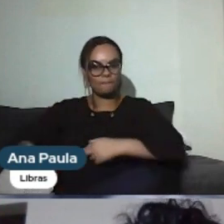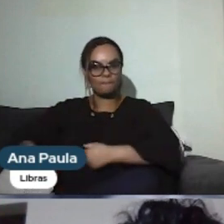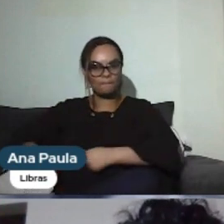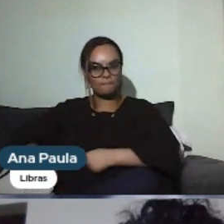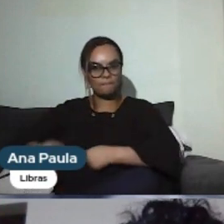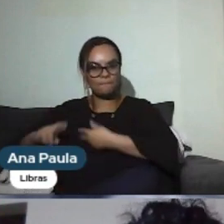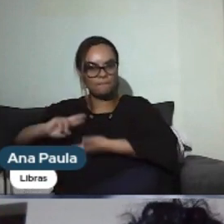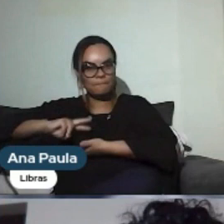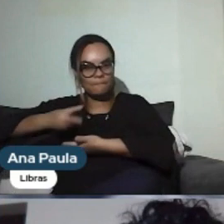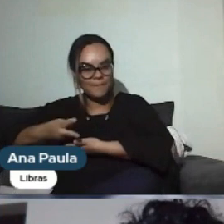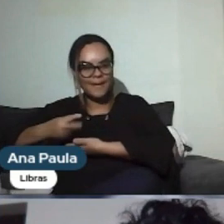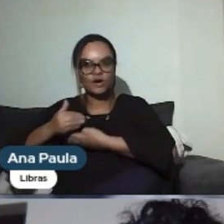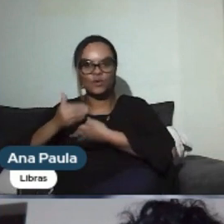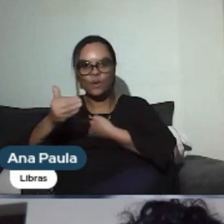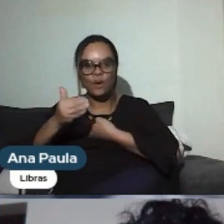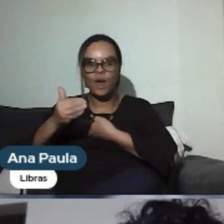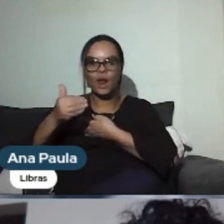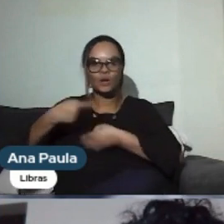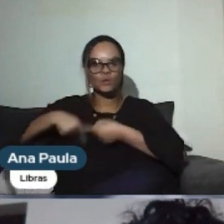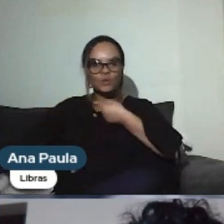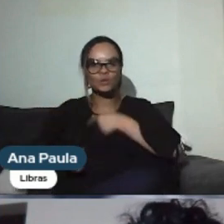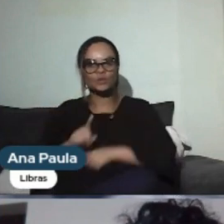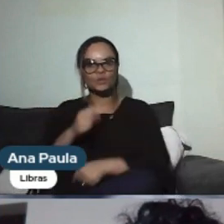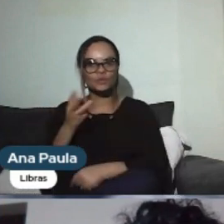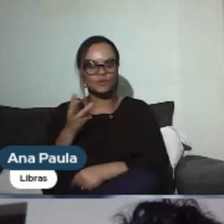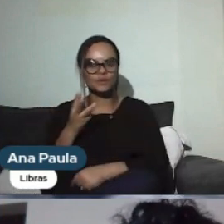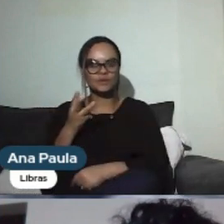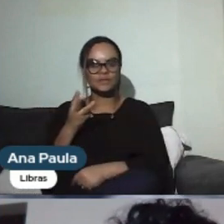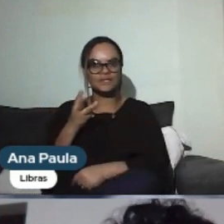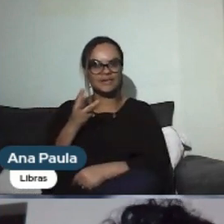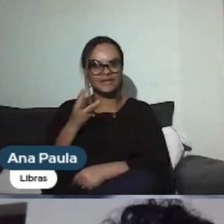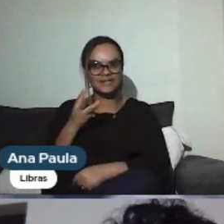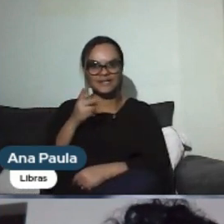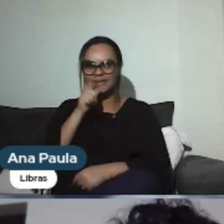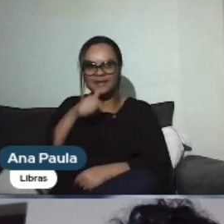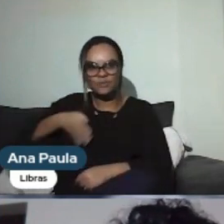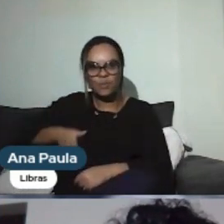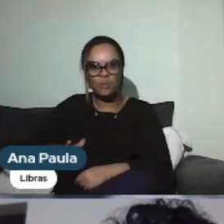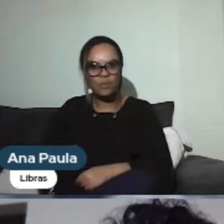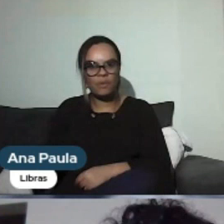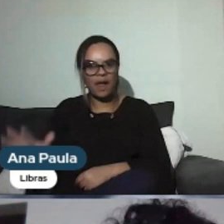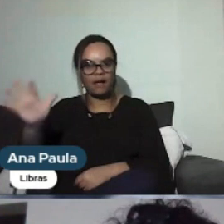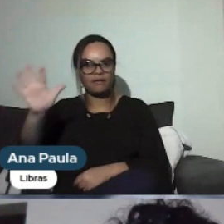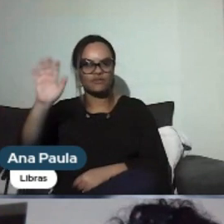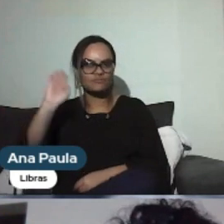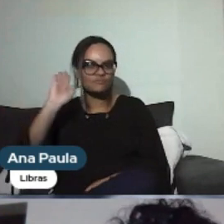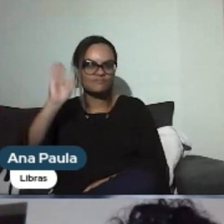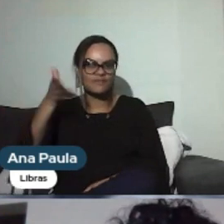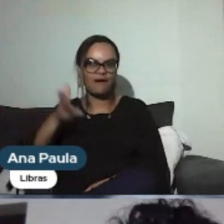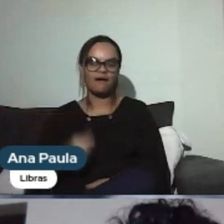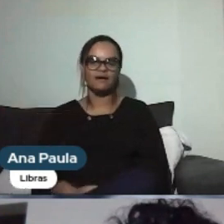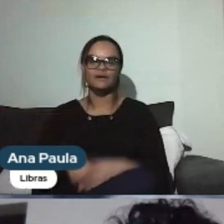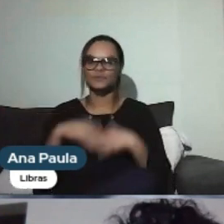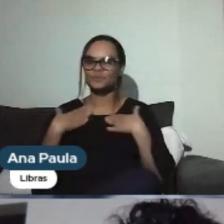funcionamento do rim, já eliminei três litros de líquido, assim, imediatamente, depois que eu transplantei. Então, só... Foi bem